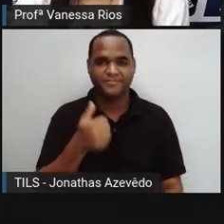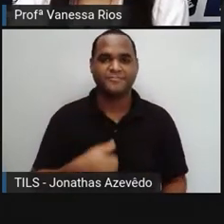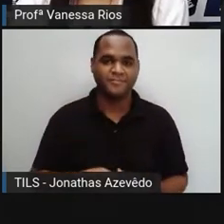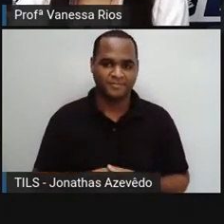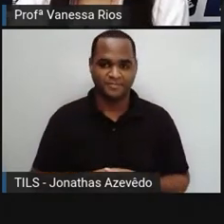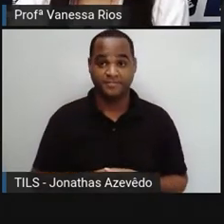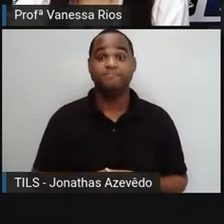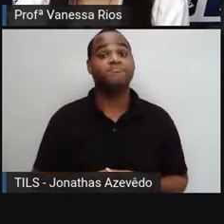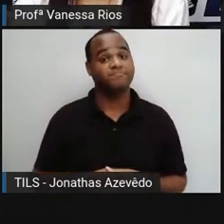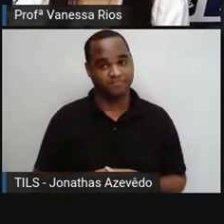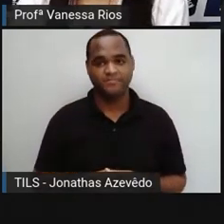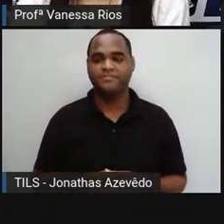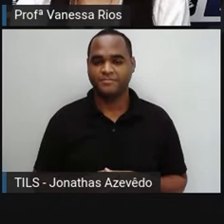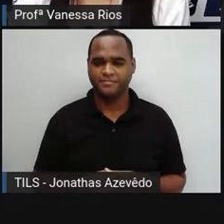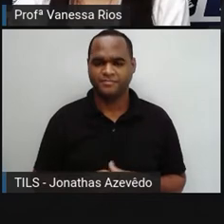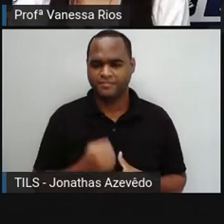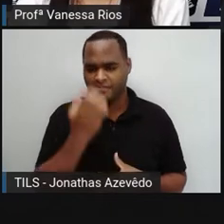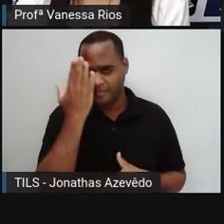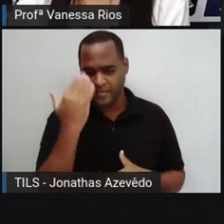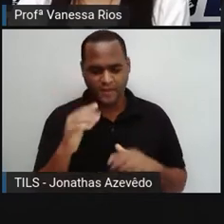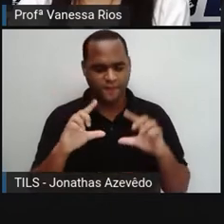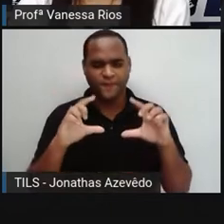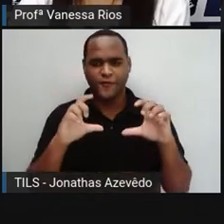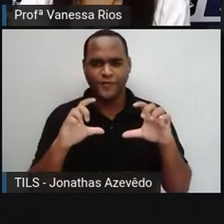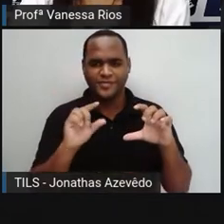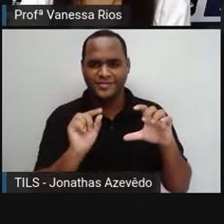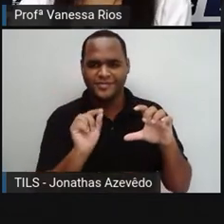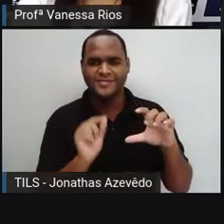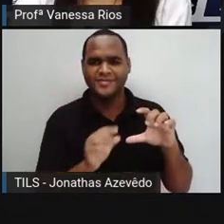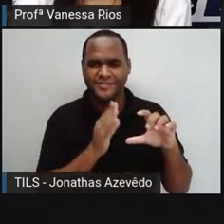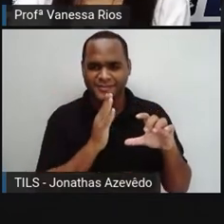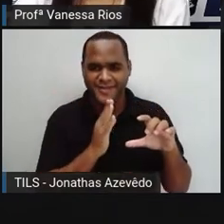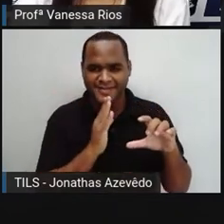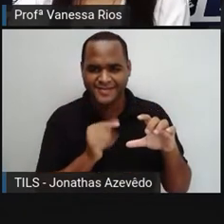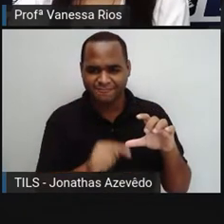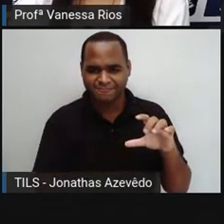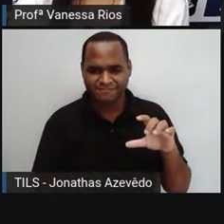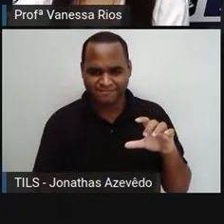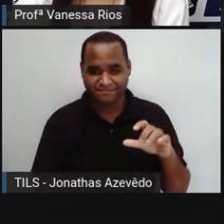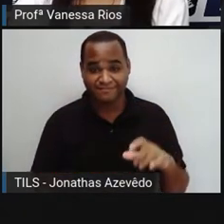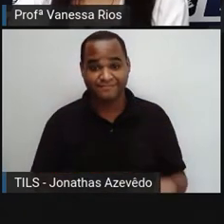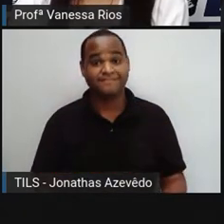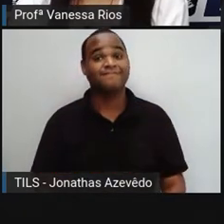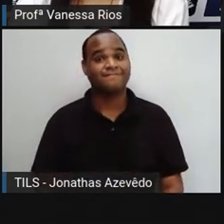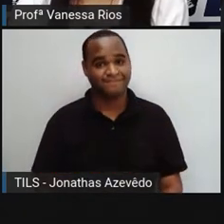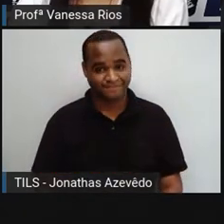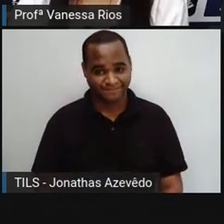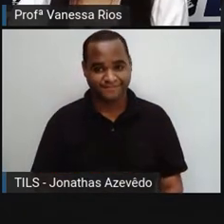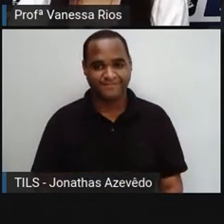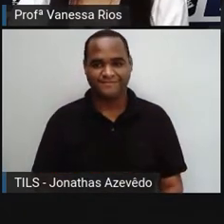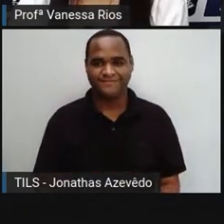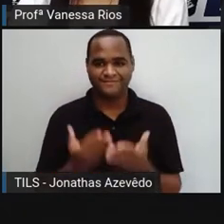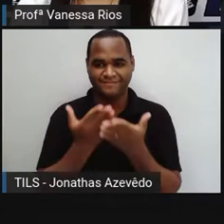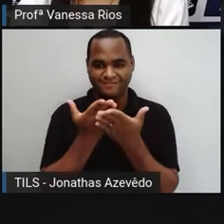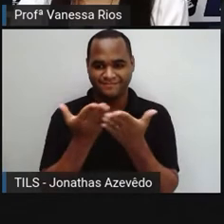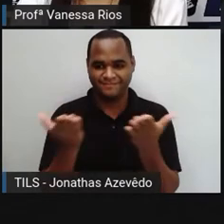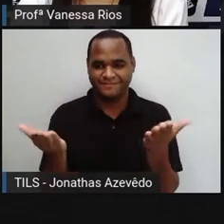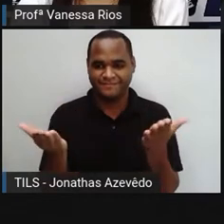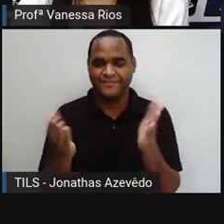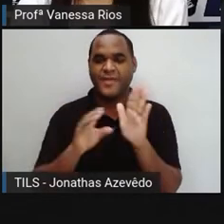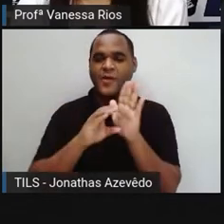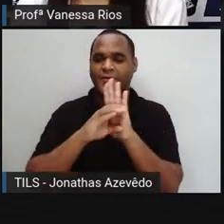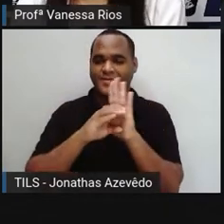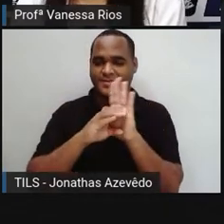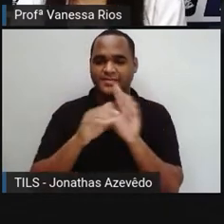E aí, olhem só. Você sabe o que é fotografia? E aí, a Pró traz um conceito